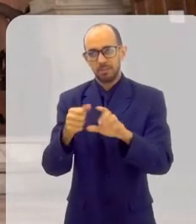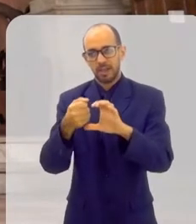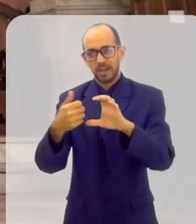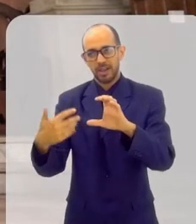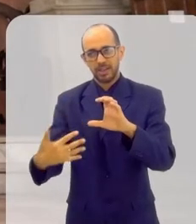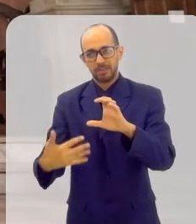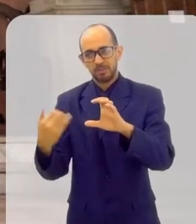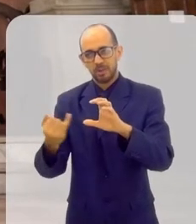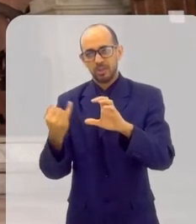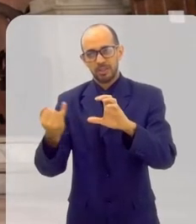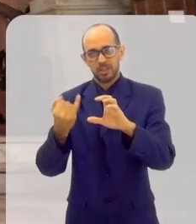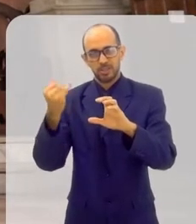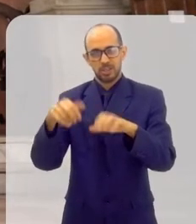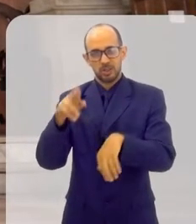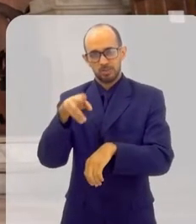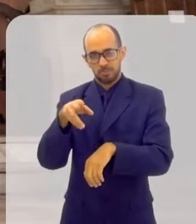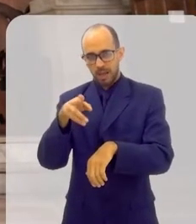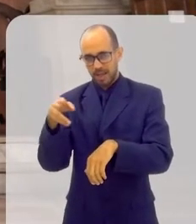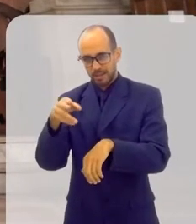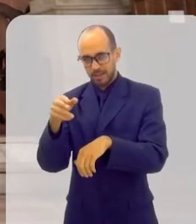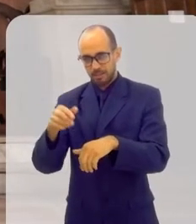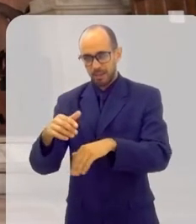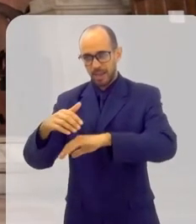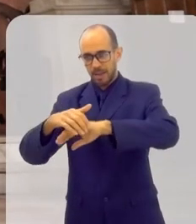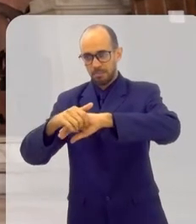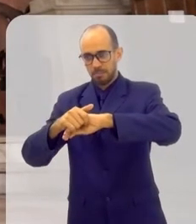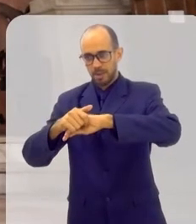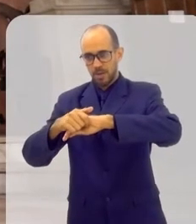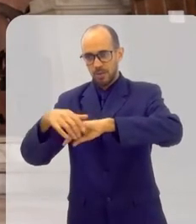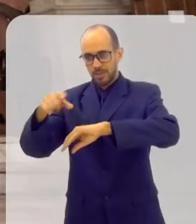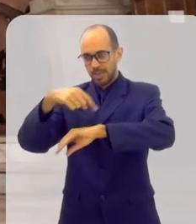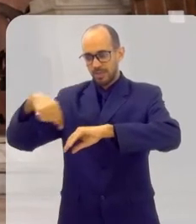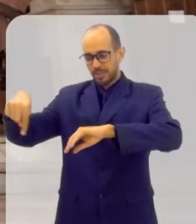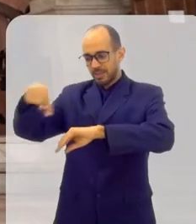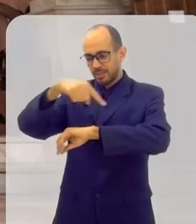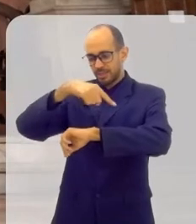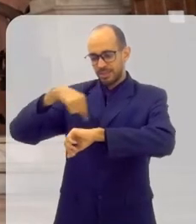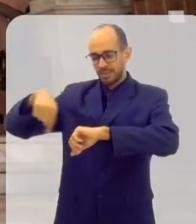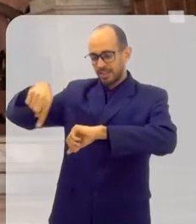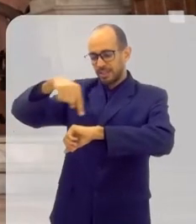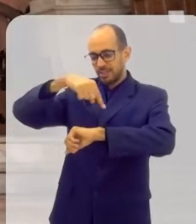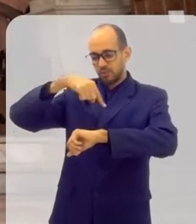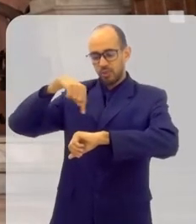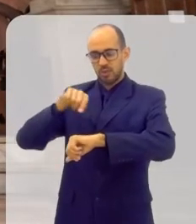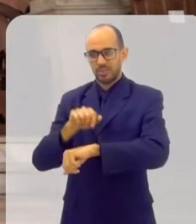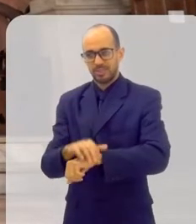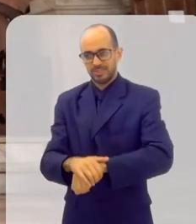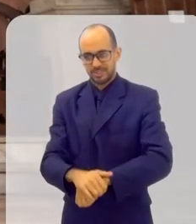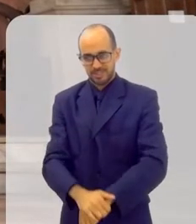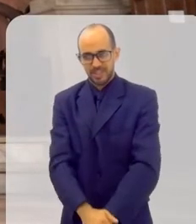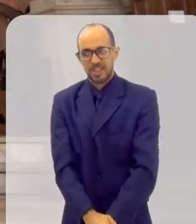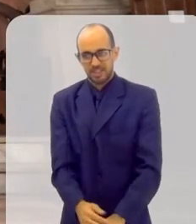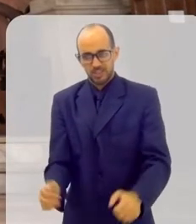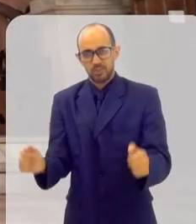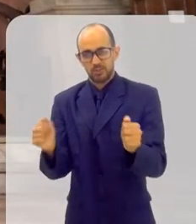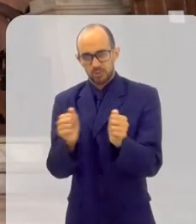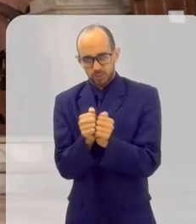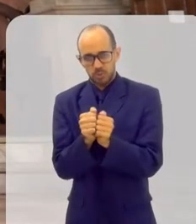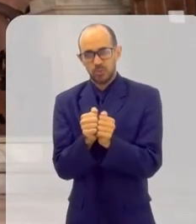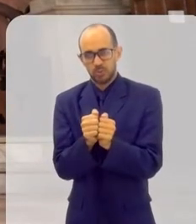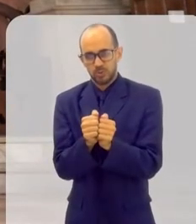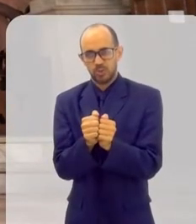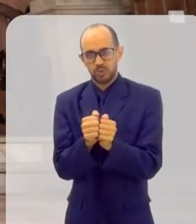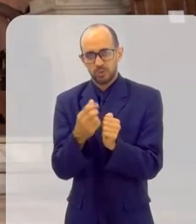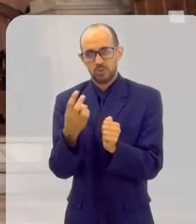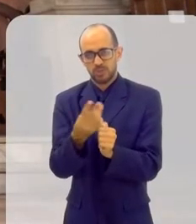característica interessante, é que o padre pega na mão do noivo e da noiva e dá três voltas em volta do altar, com eles,